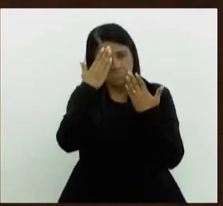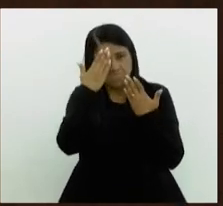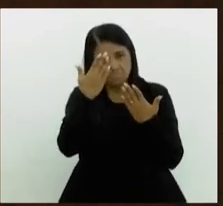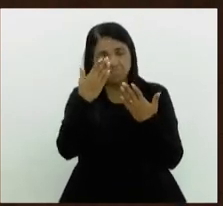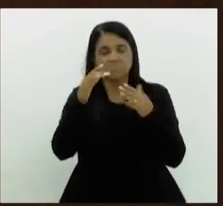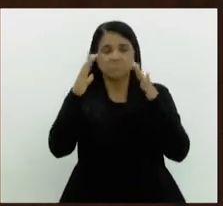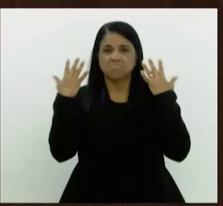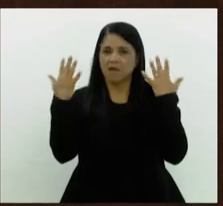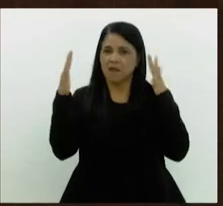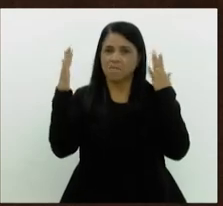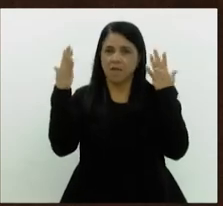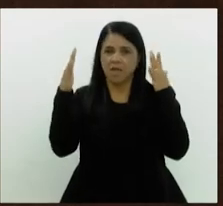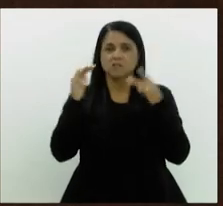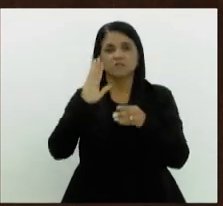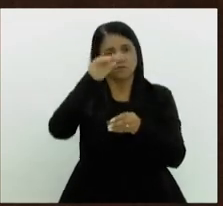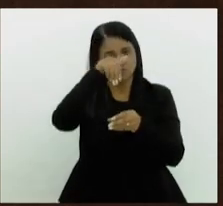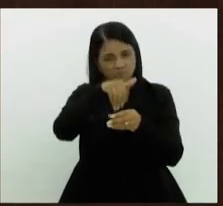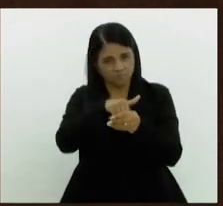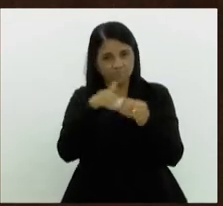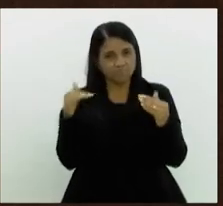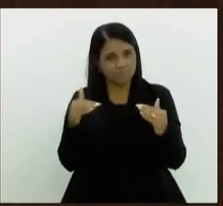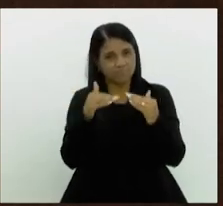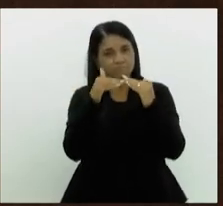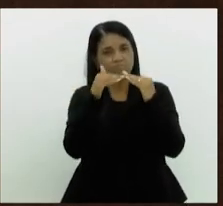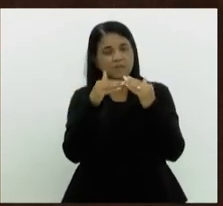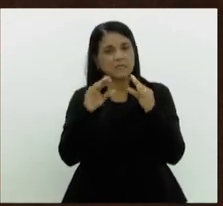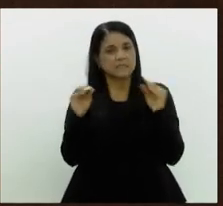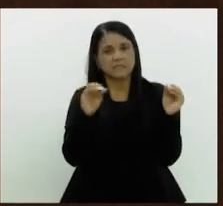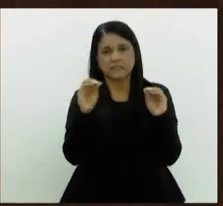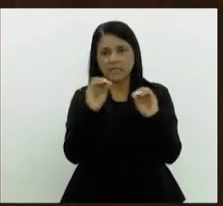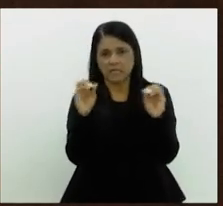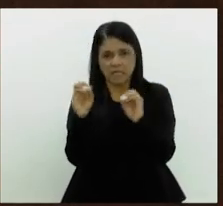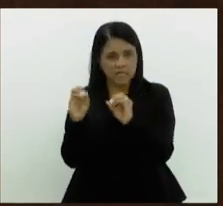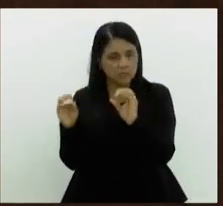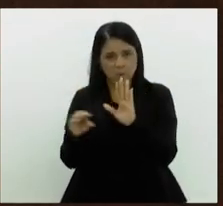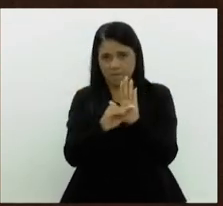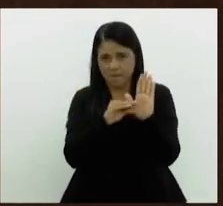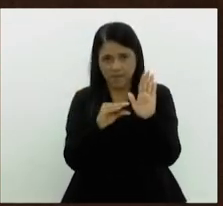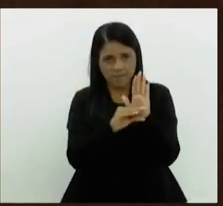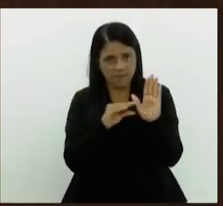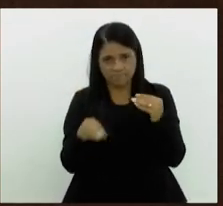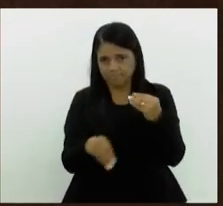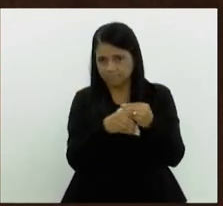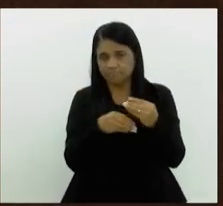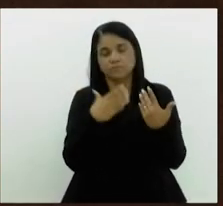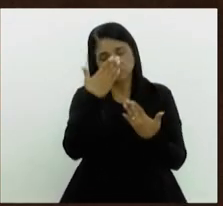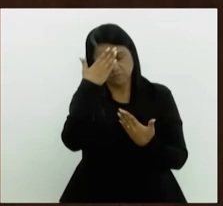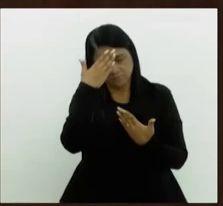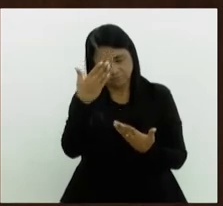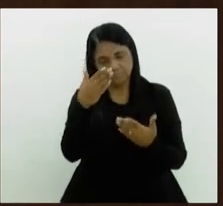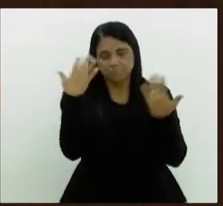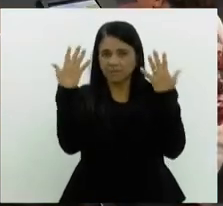favorável, sem emendas, para aprovarmos de uma vez esse importante projeto. Parabéns.